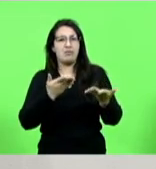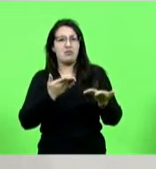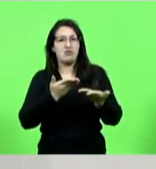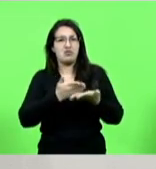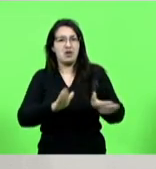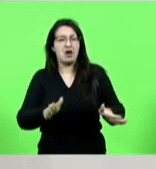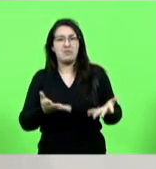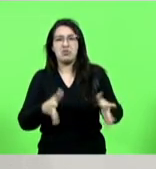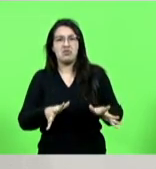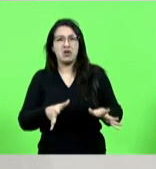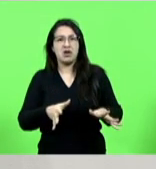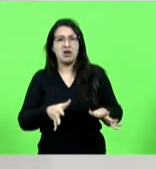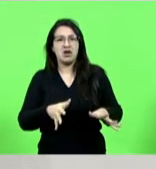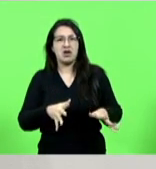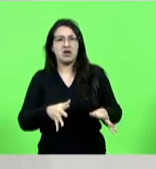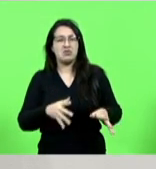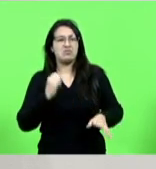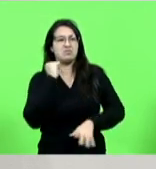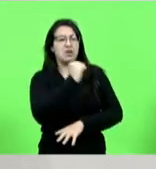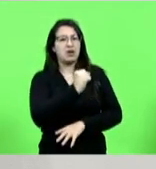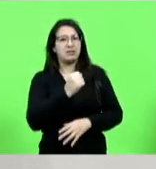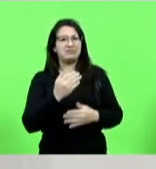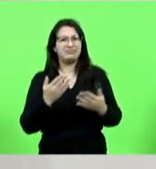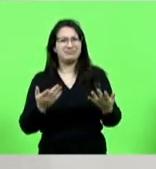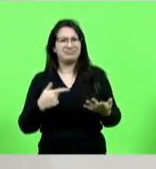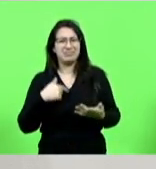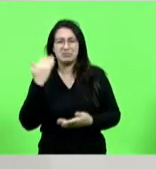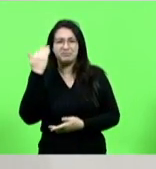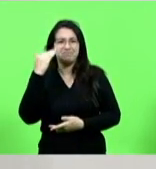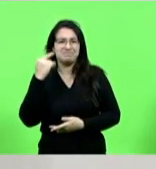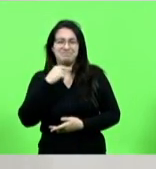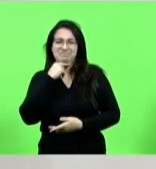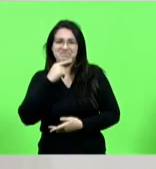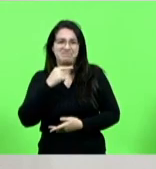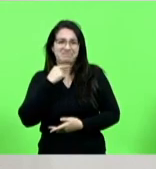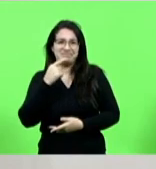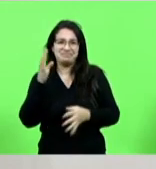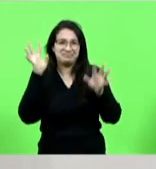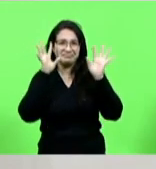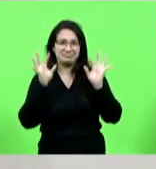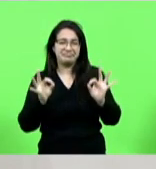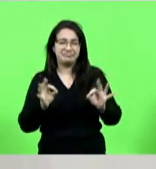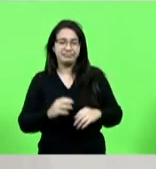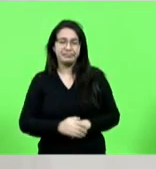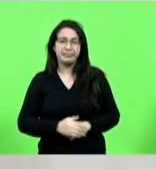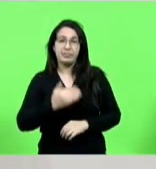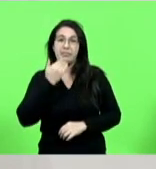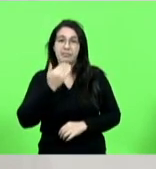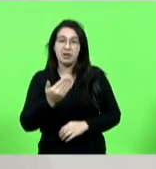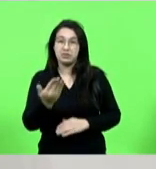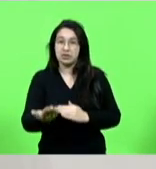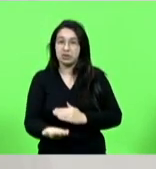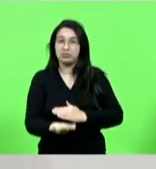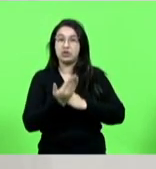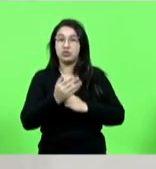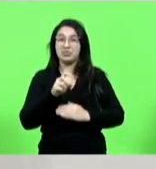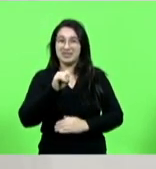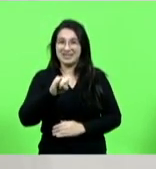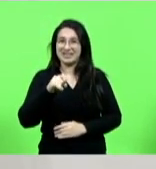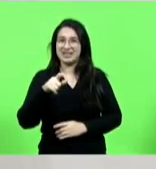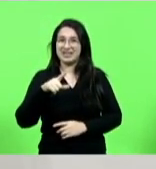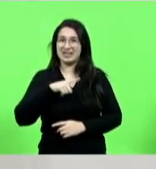a menina, então isso é, eu não consigo assim e eu peço até ajuda aos colegas se tiverem alguma